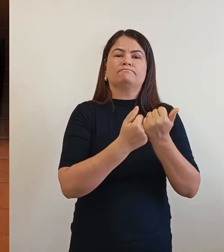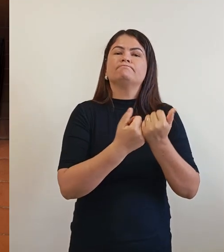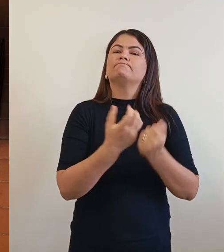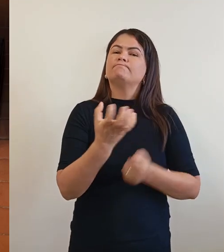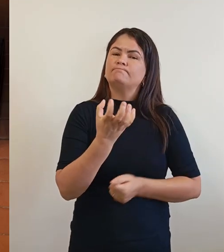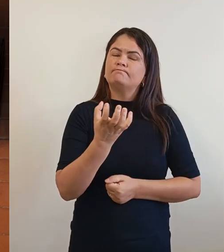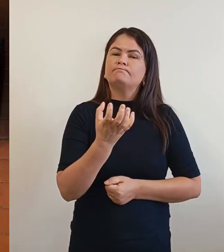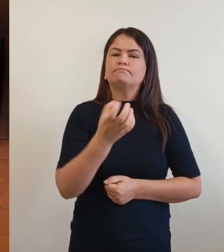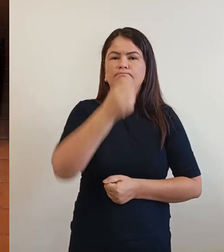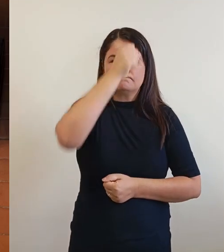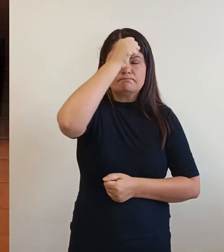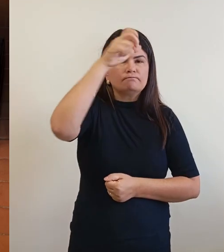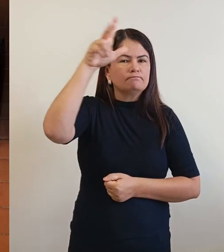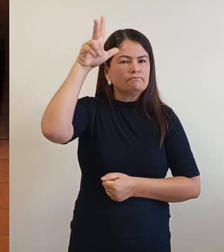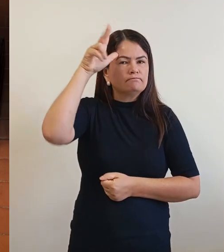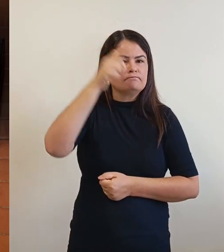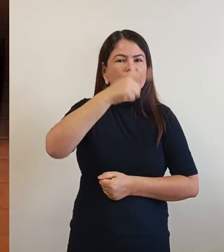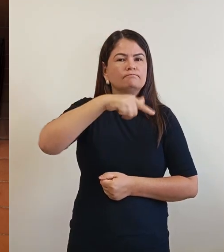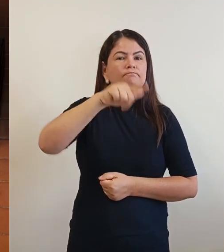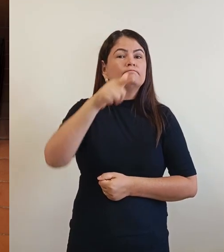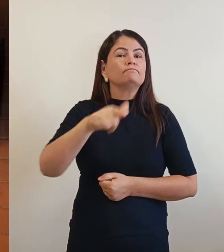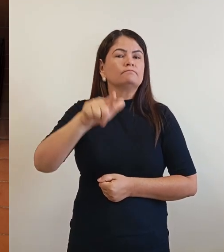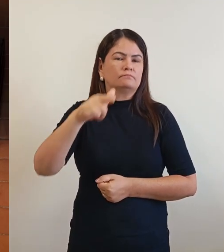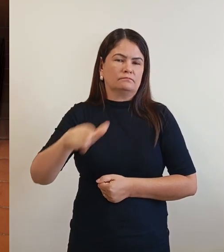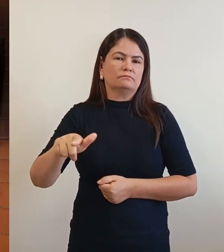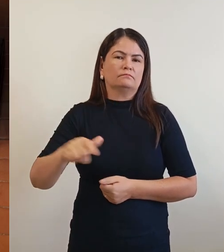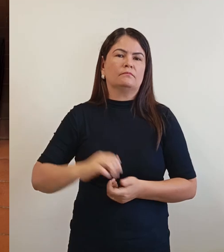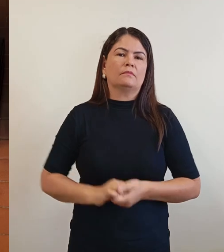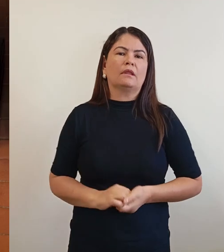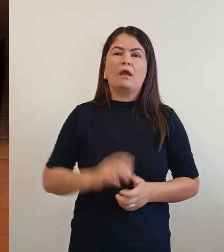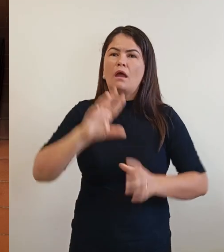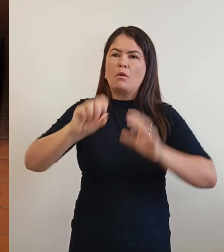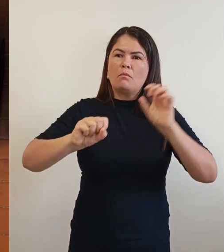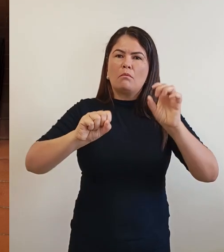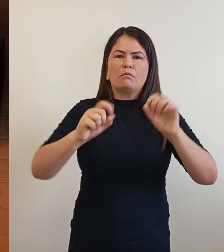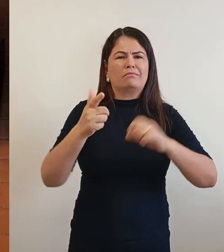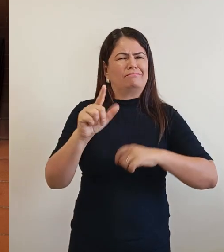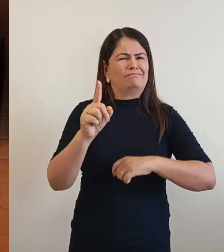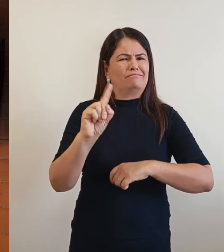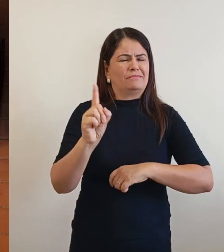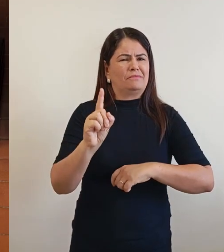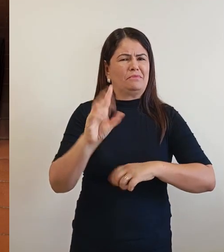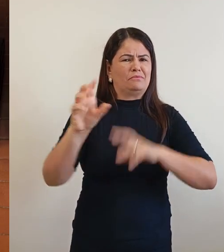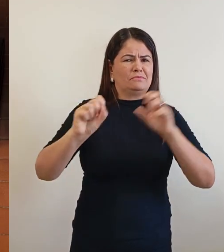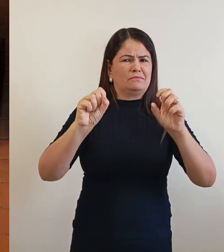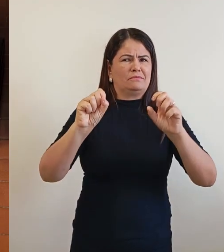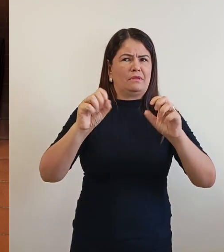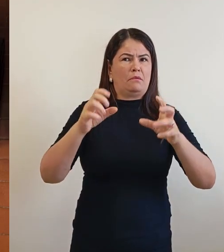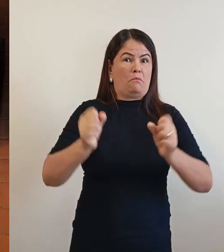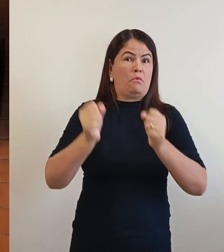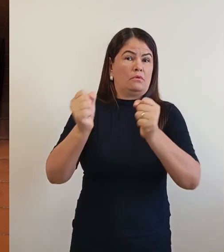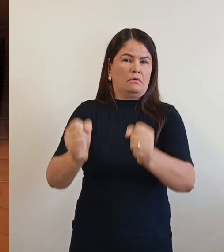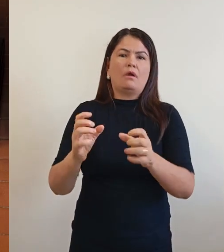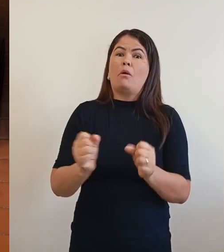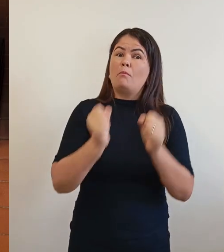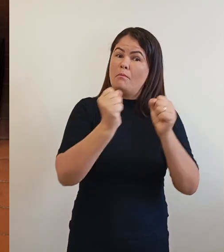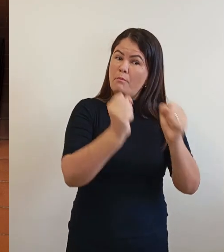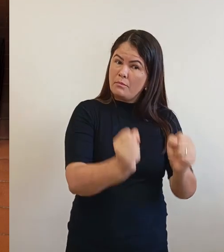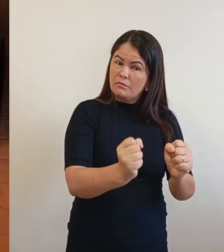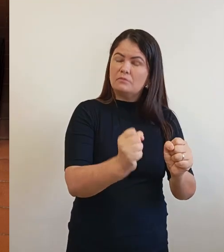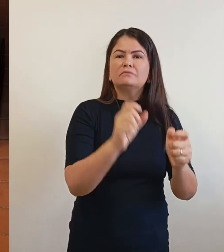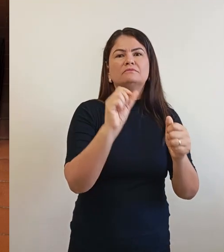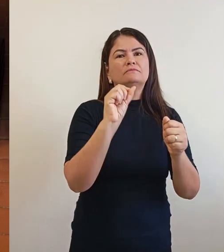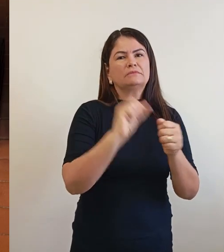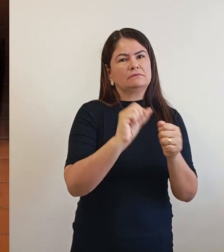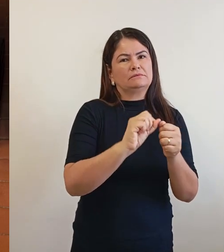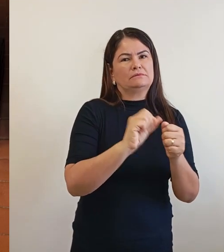buscar poder para o poder. Nós queremos o poder de poder fazer para as pessoas. Como eu disse na área da saúde, estou